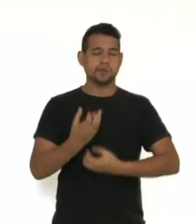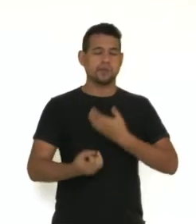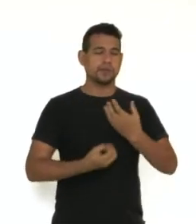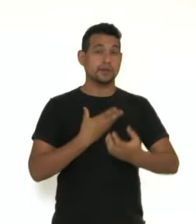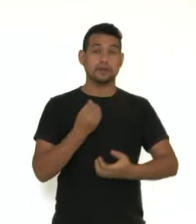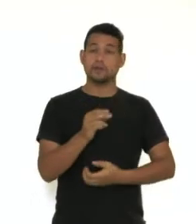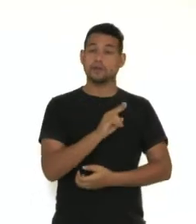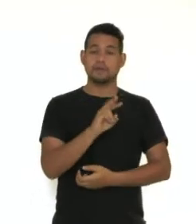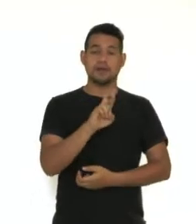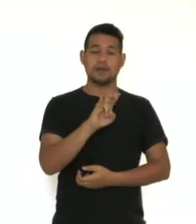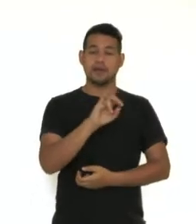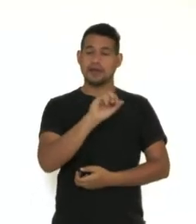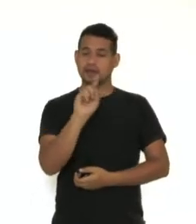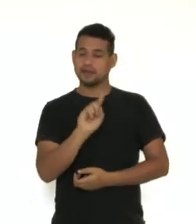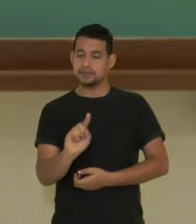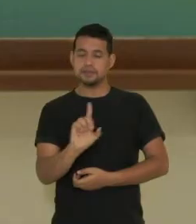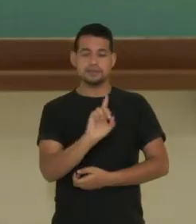Orvalho.